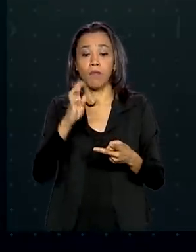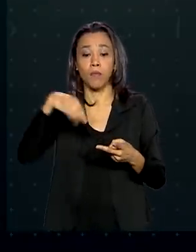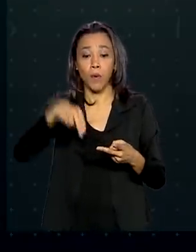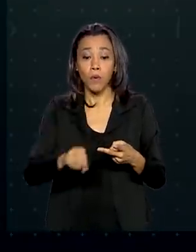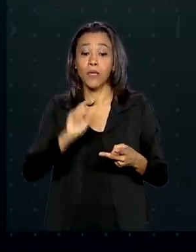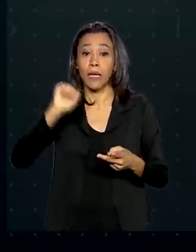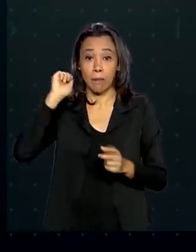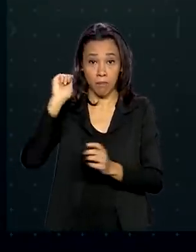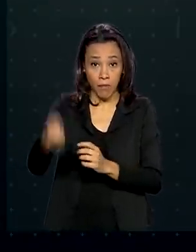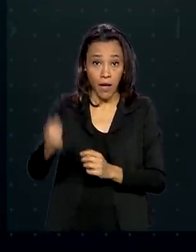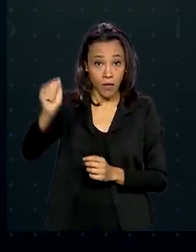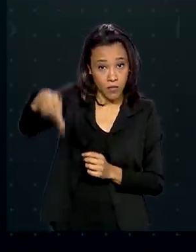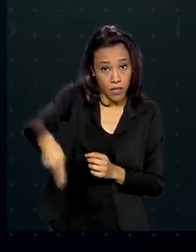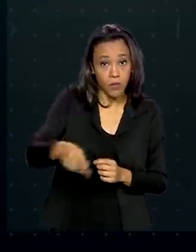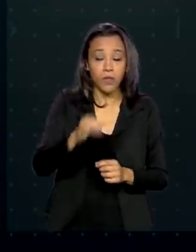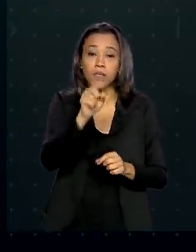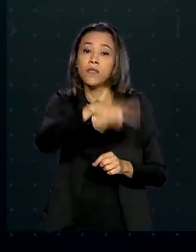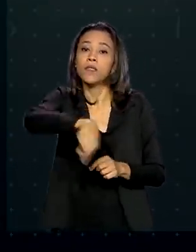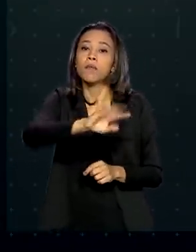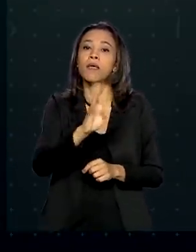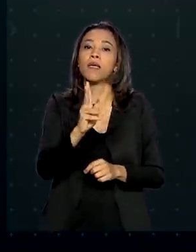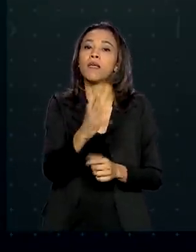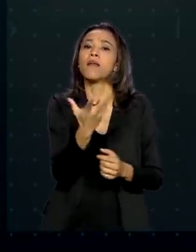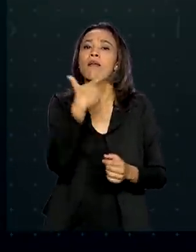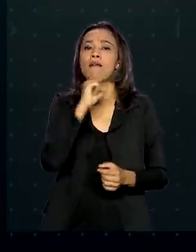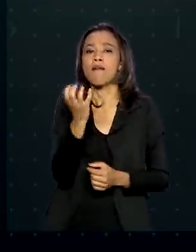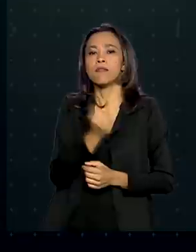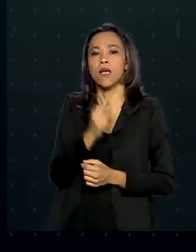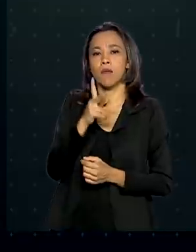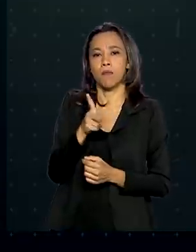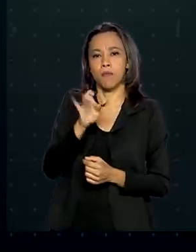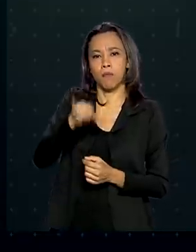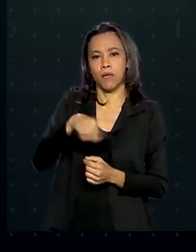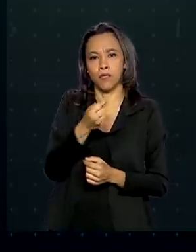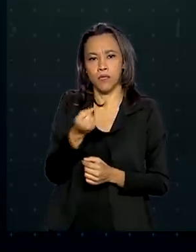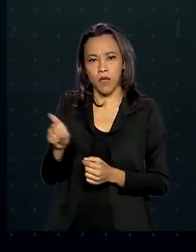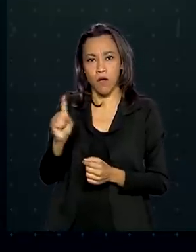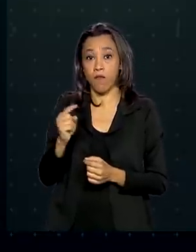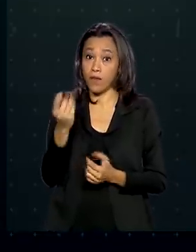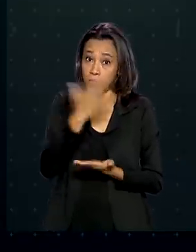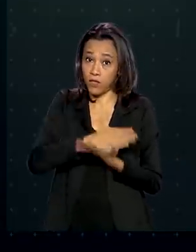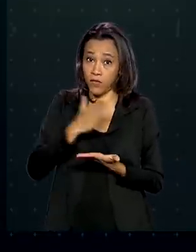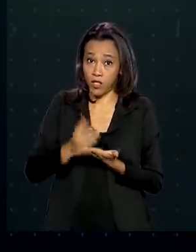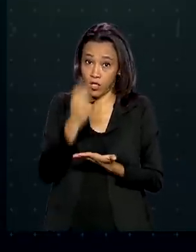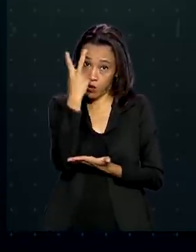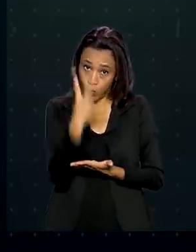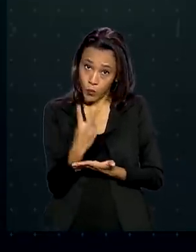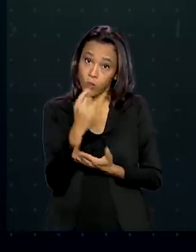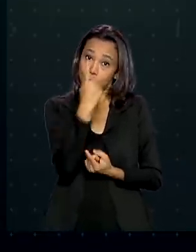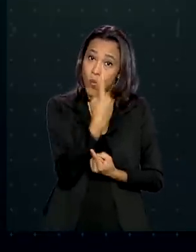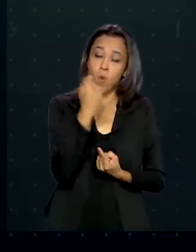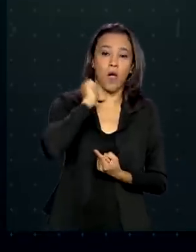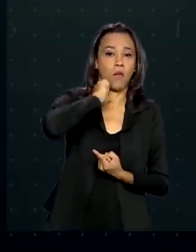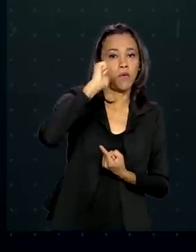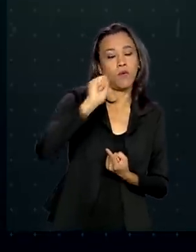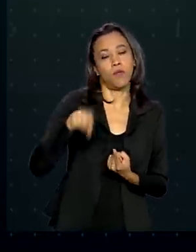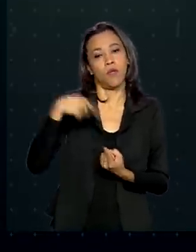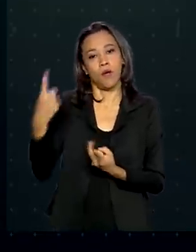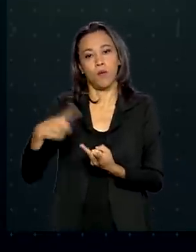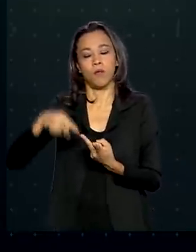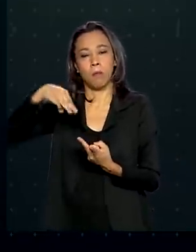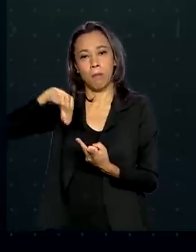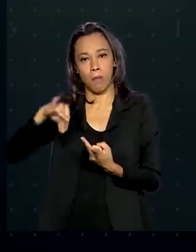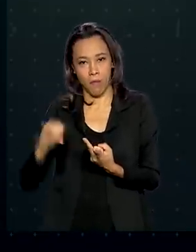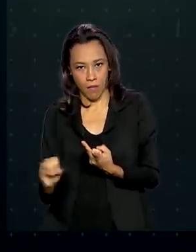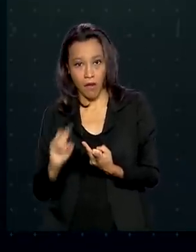e pensionistas do INSS, vai ser dividido em duas parcelas. Uma para abril e outra para maio,